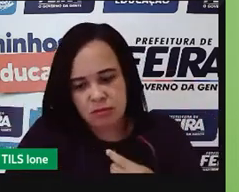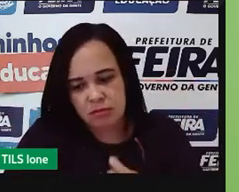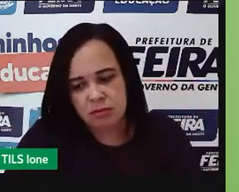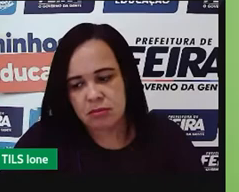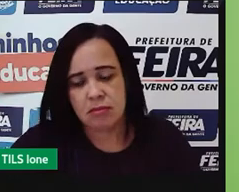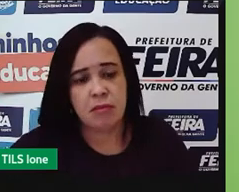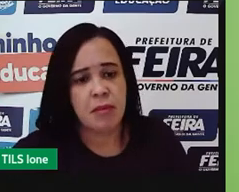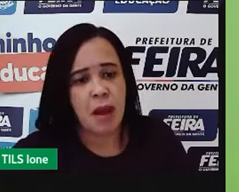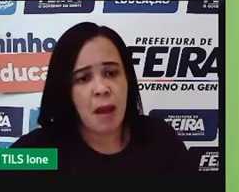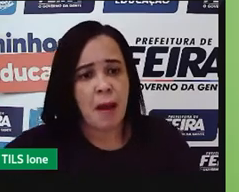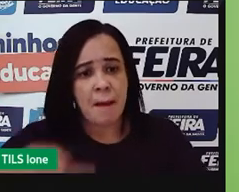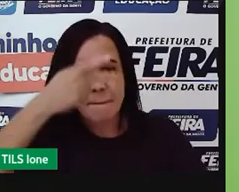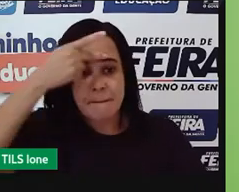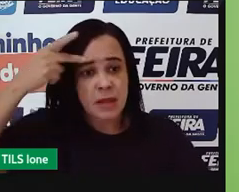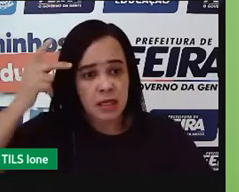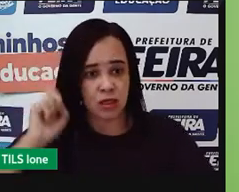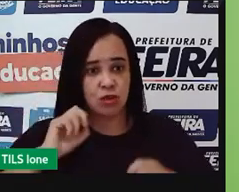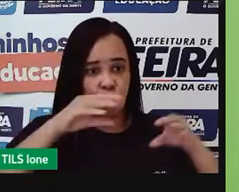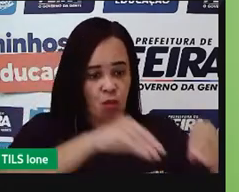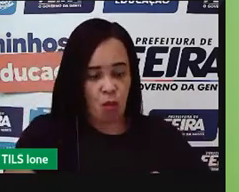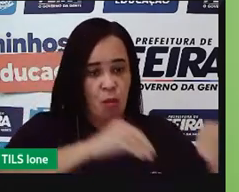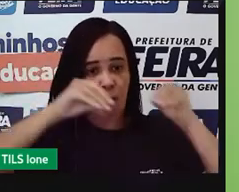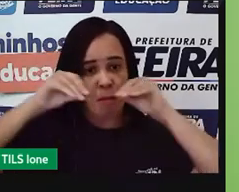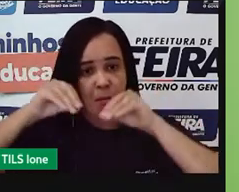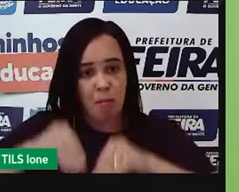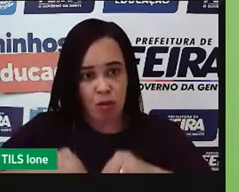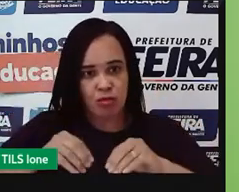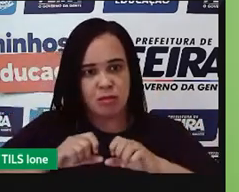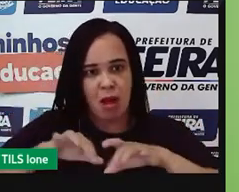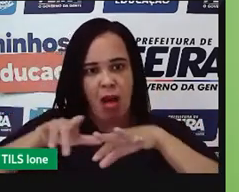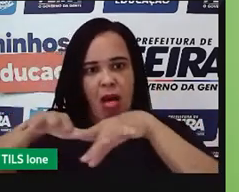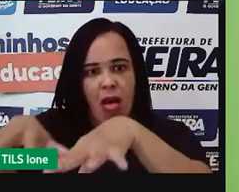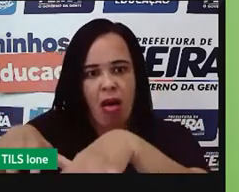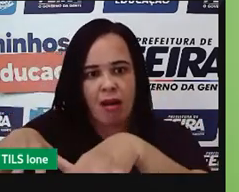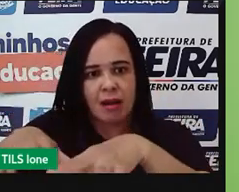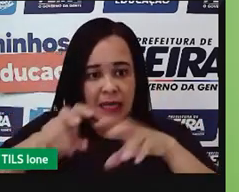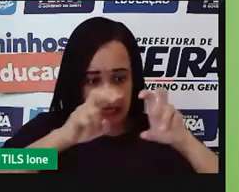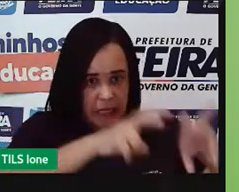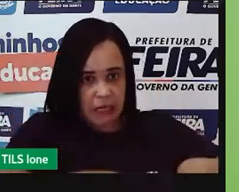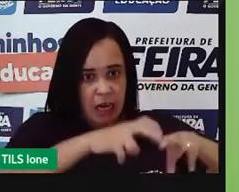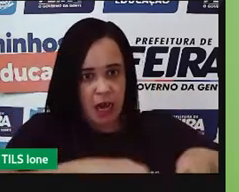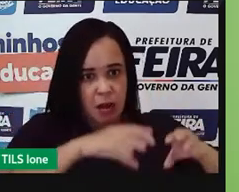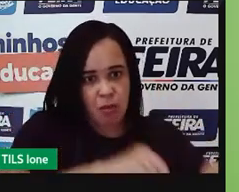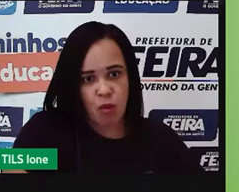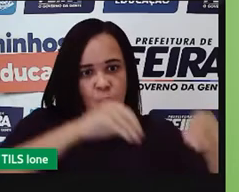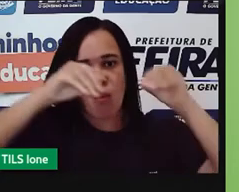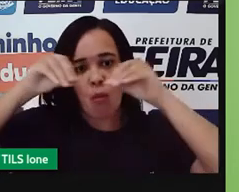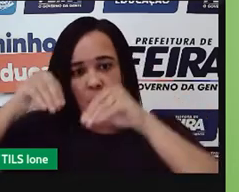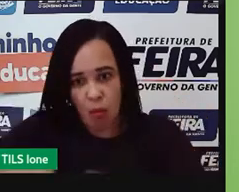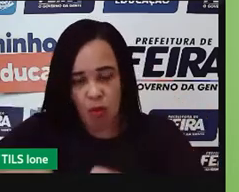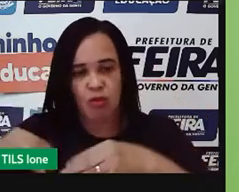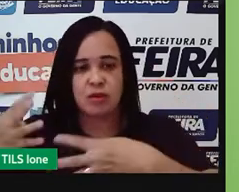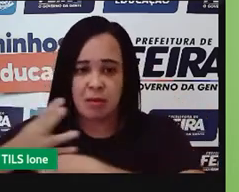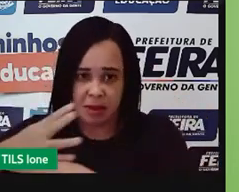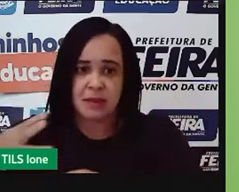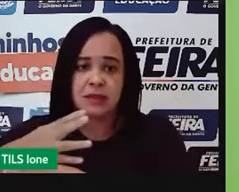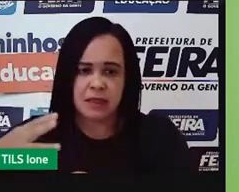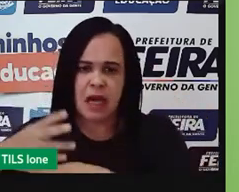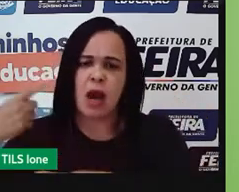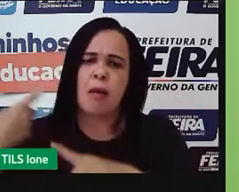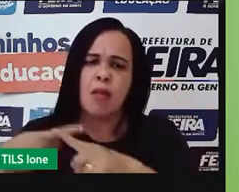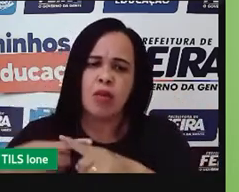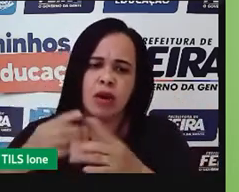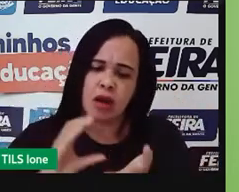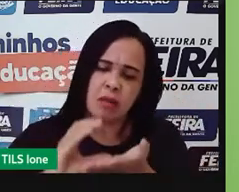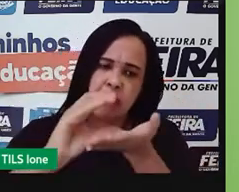investimentos, né, dessa cidade para receber essa população, ou investimentos tecnológicos no campo